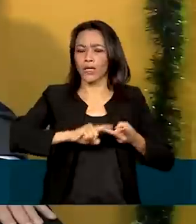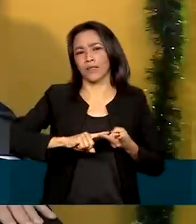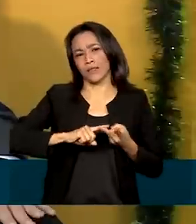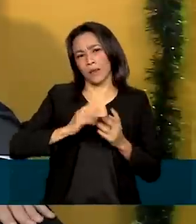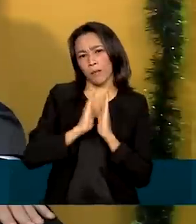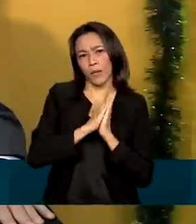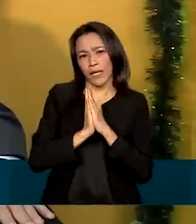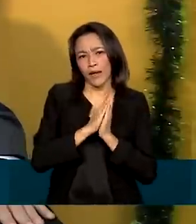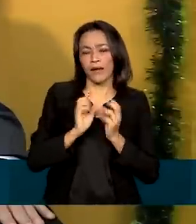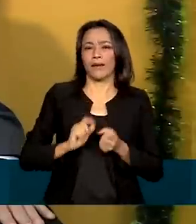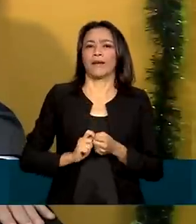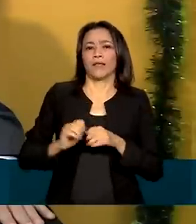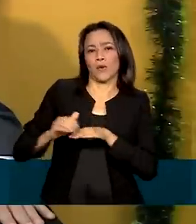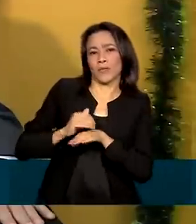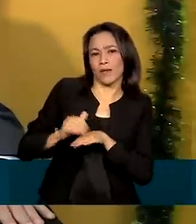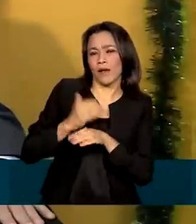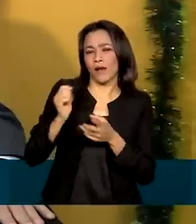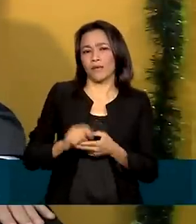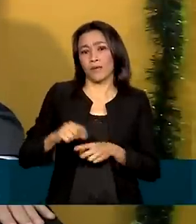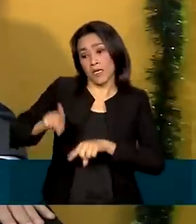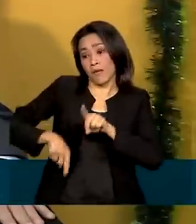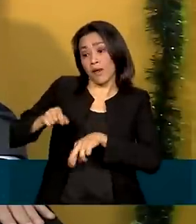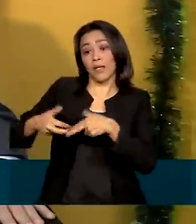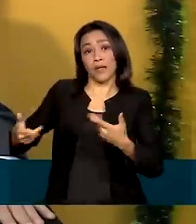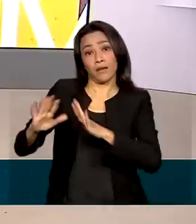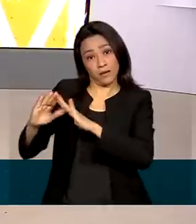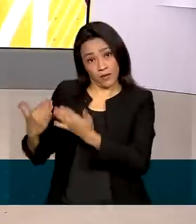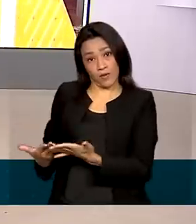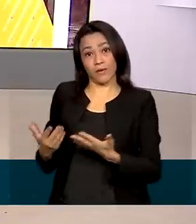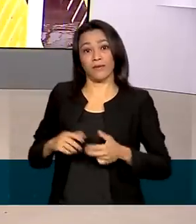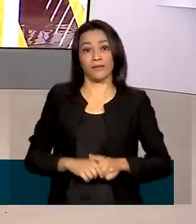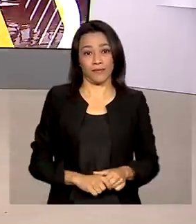bonecas, calçados e materiais escolares.